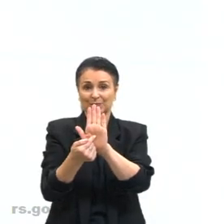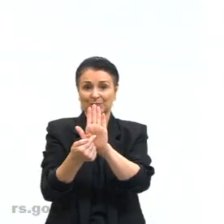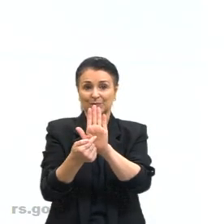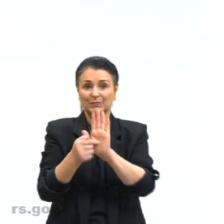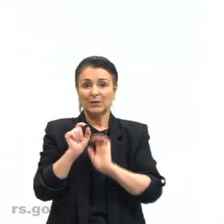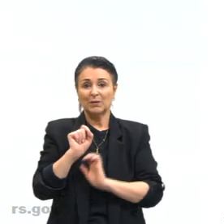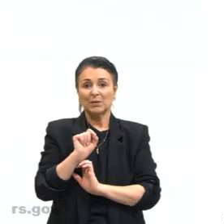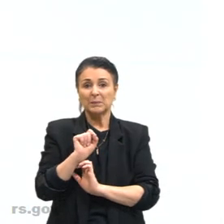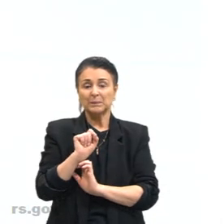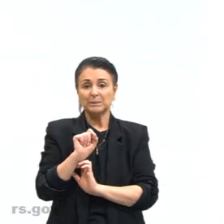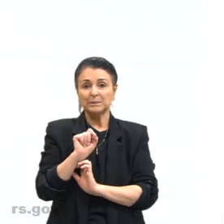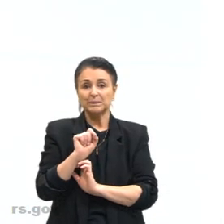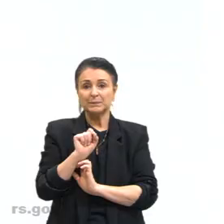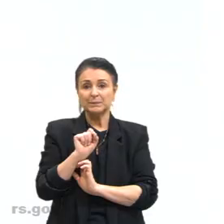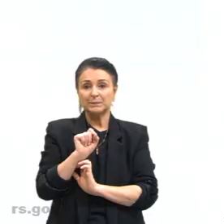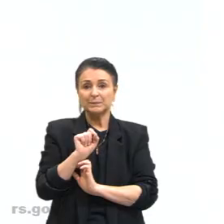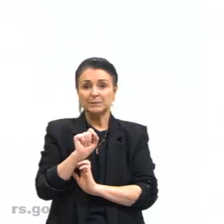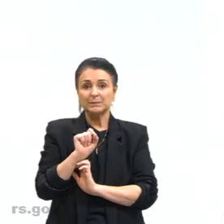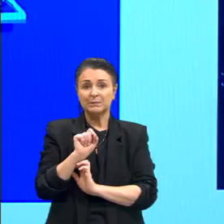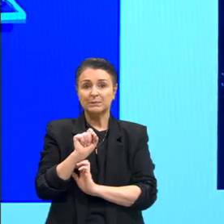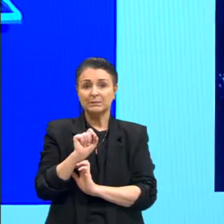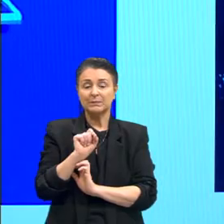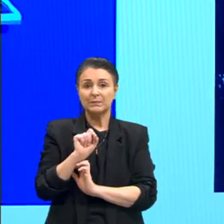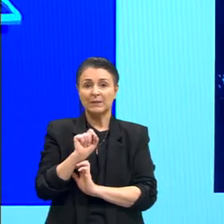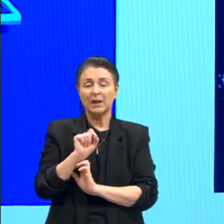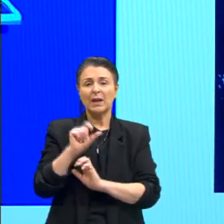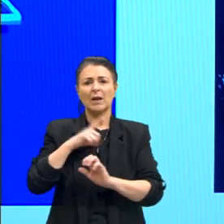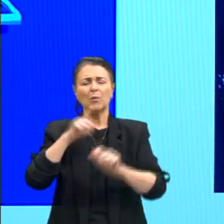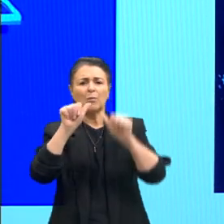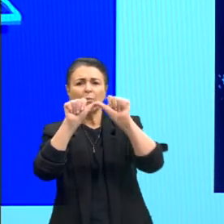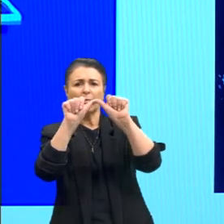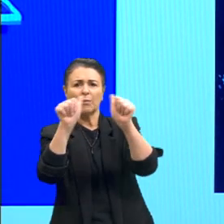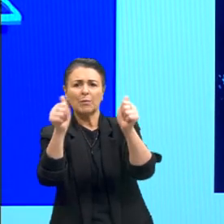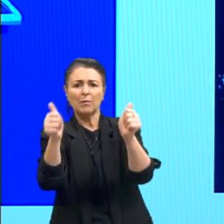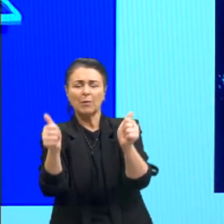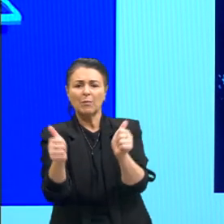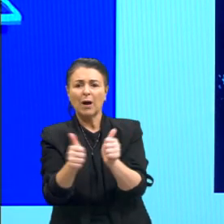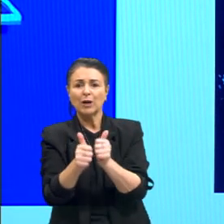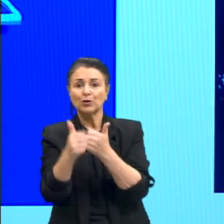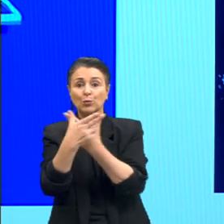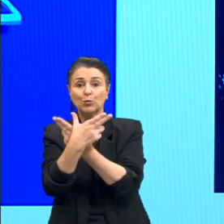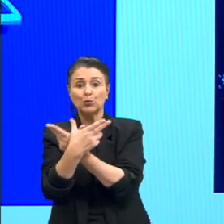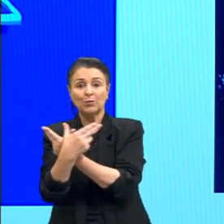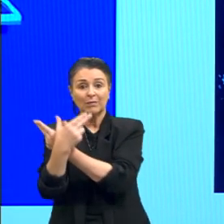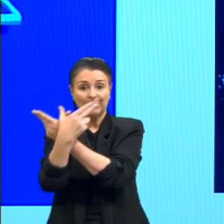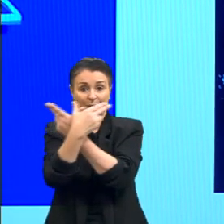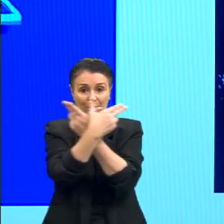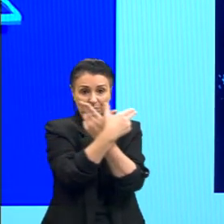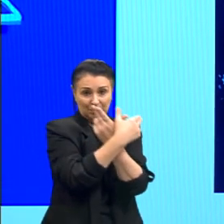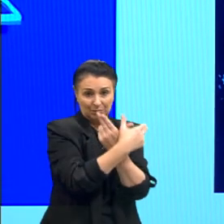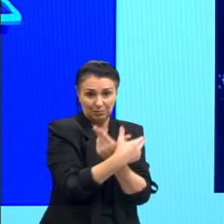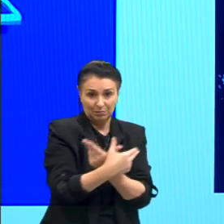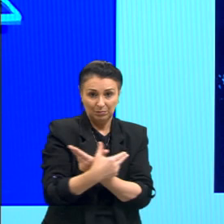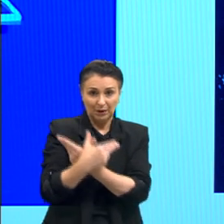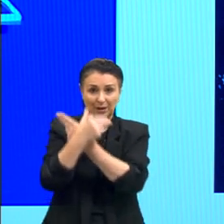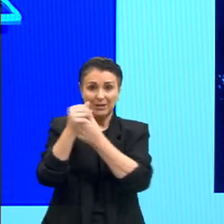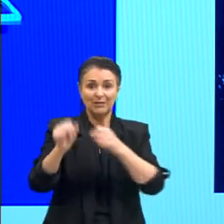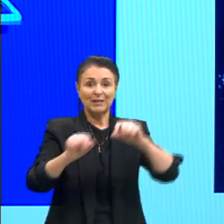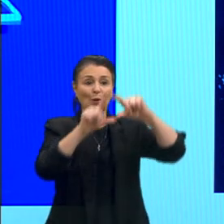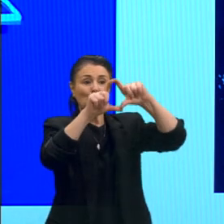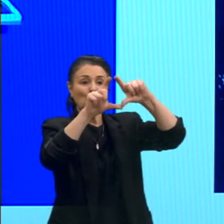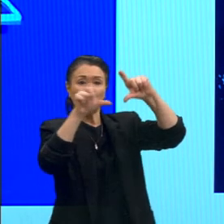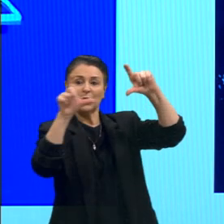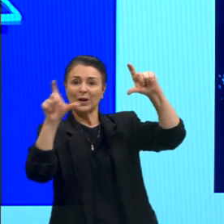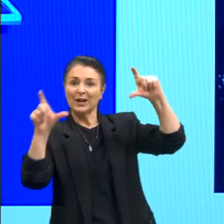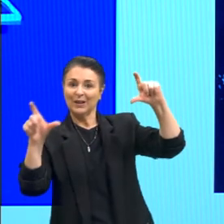aqui, ó, justamente do lado, tá? Essa imagem é a imagem de satélite, olha aqui, ó, um rio voador, né, a